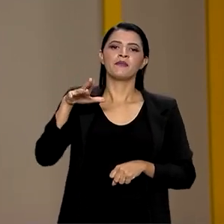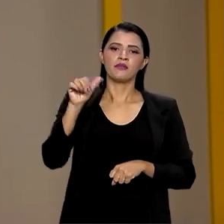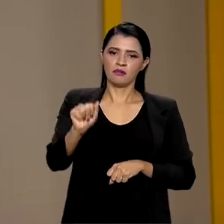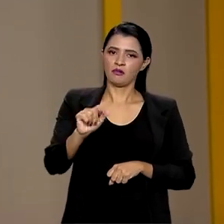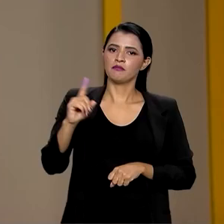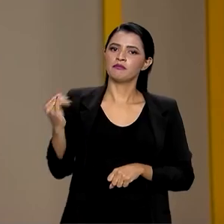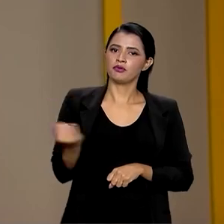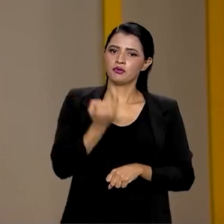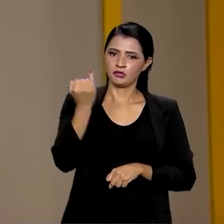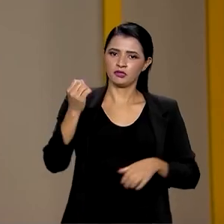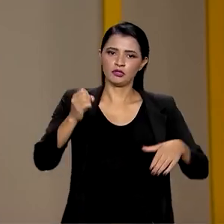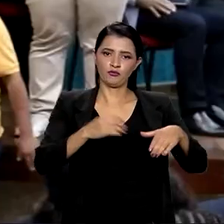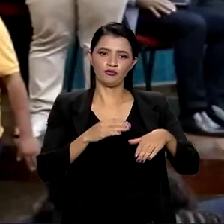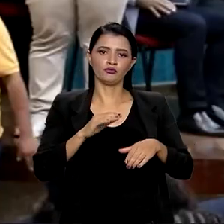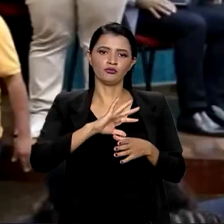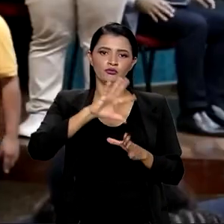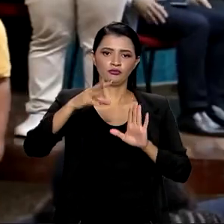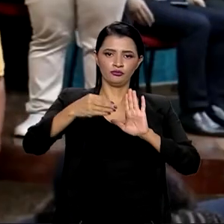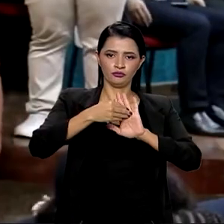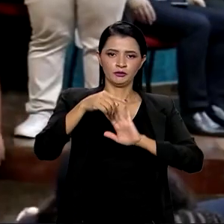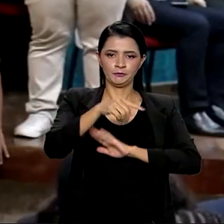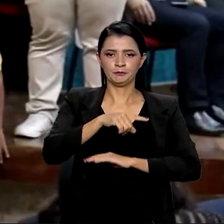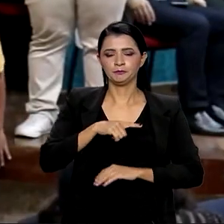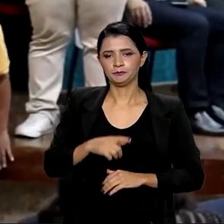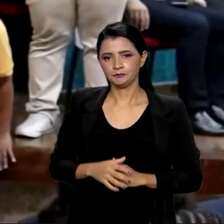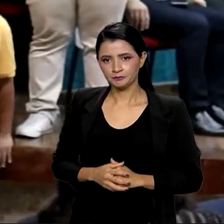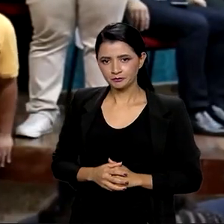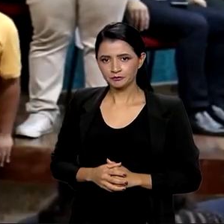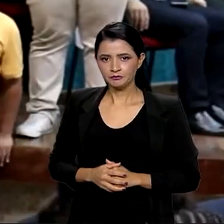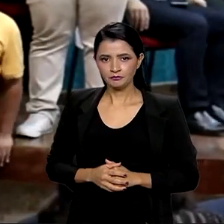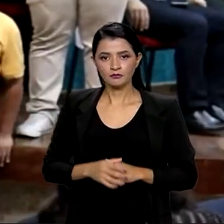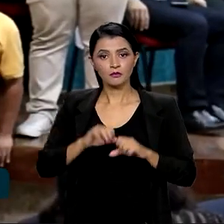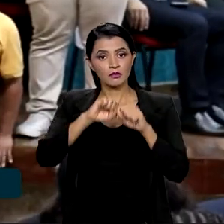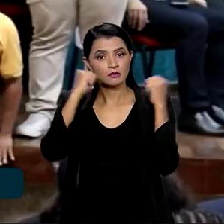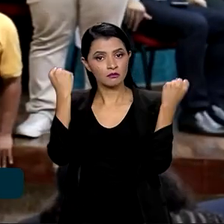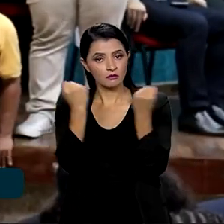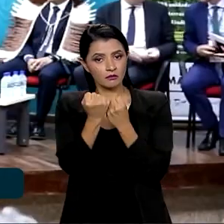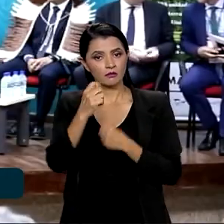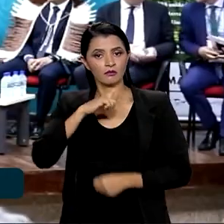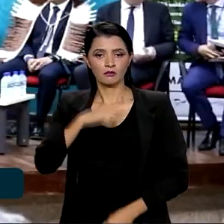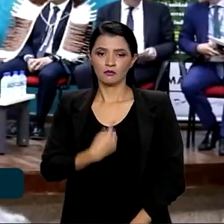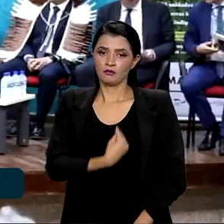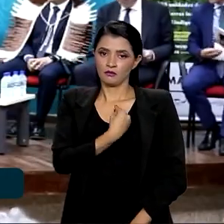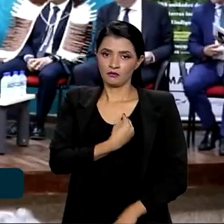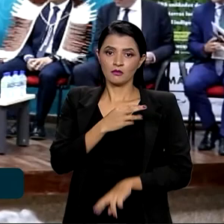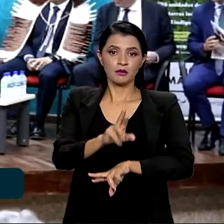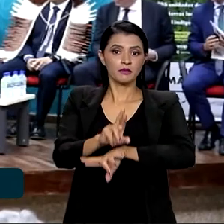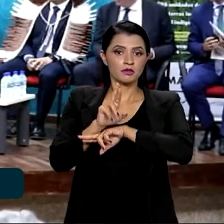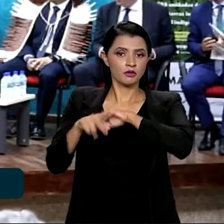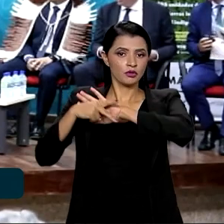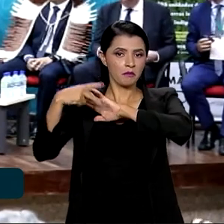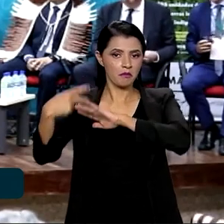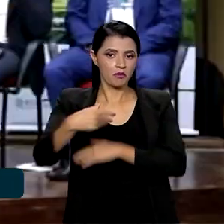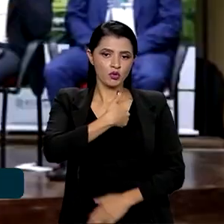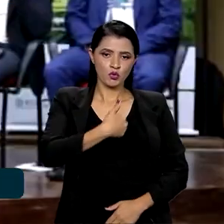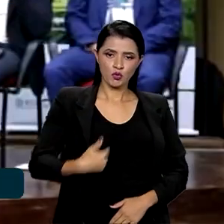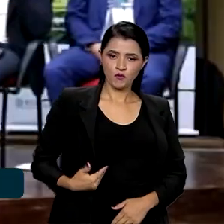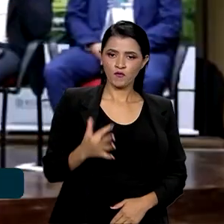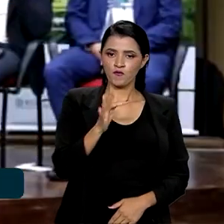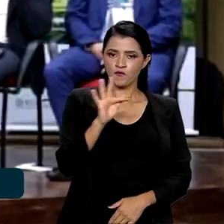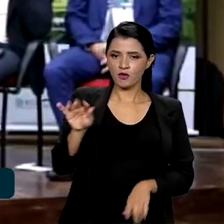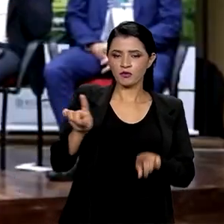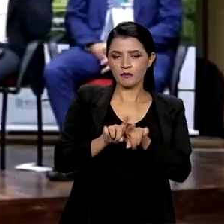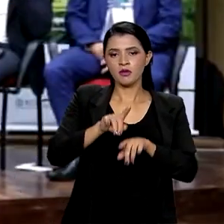importância do Fundo Amazônia. O seminário contou com a presença de representantes do governo federal e de